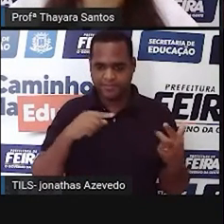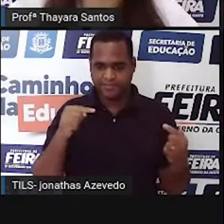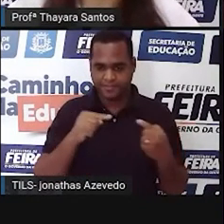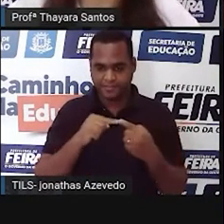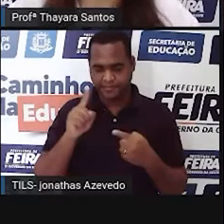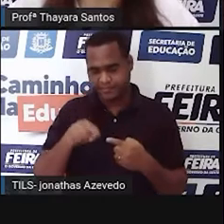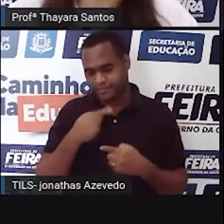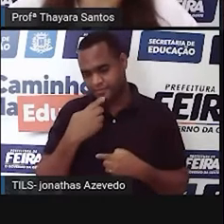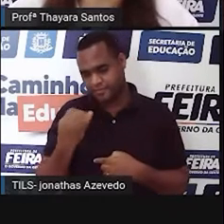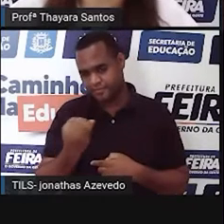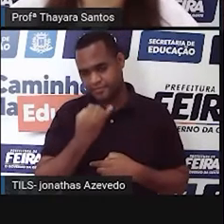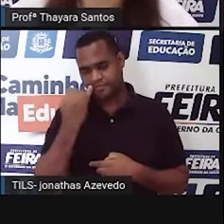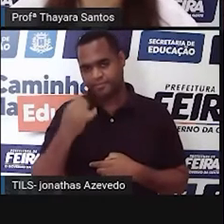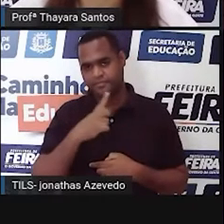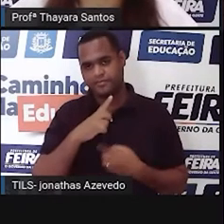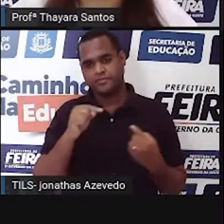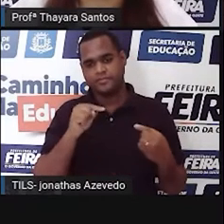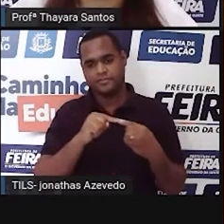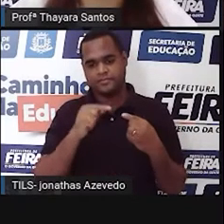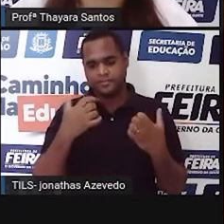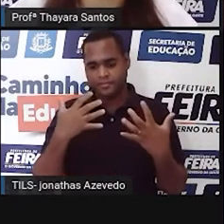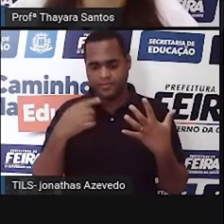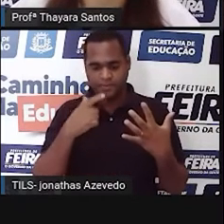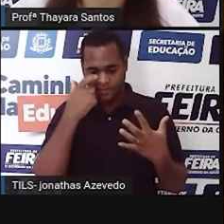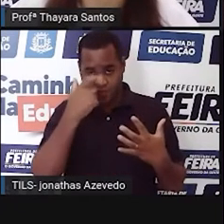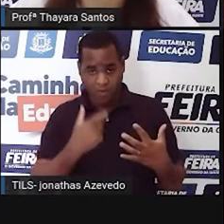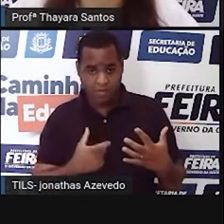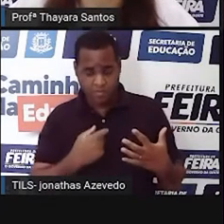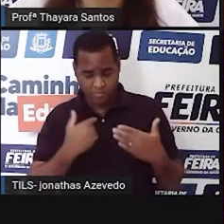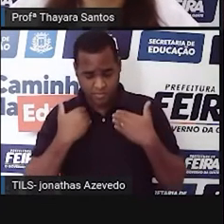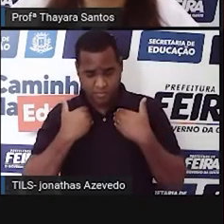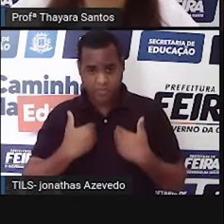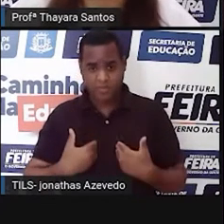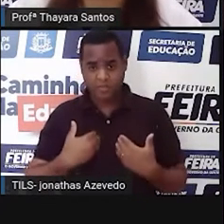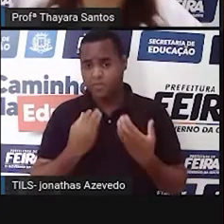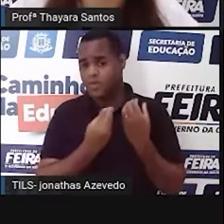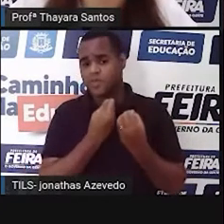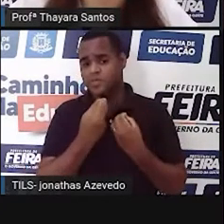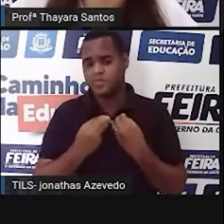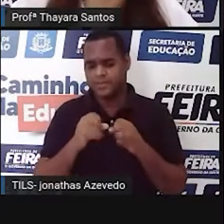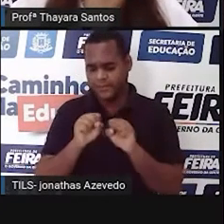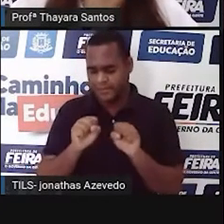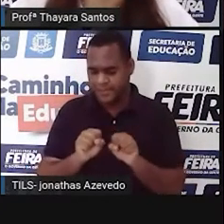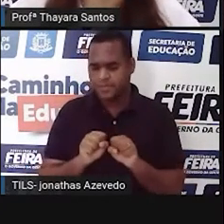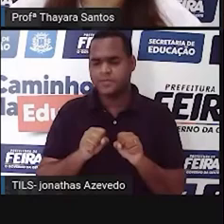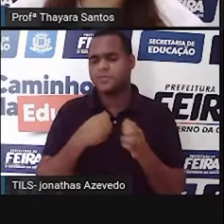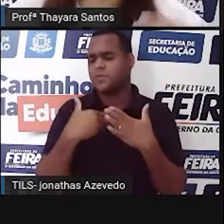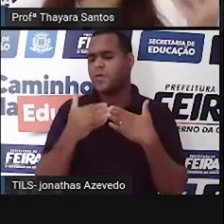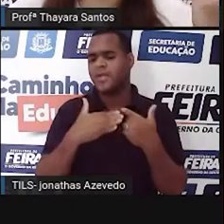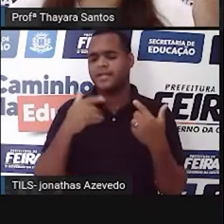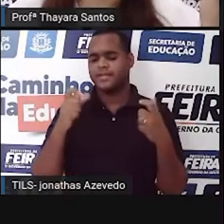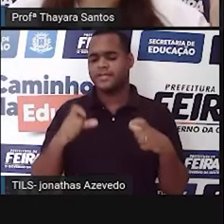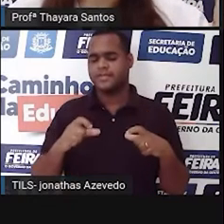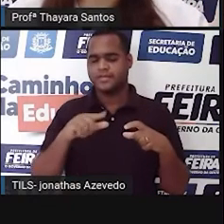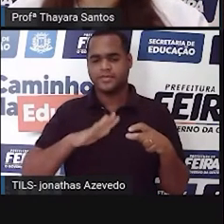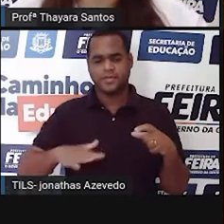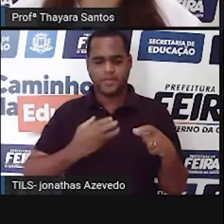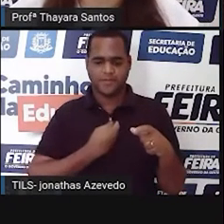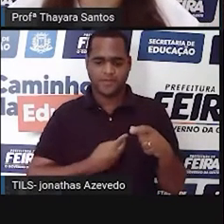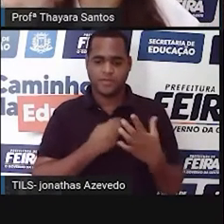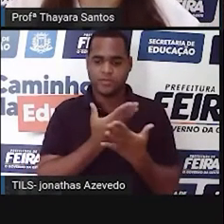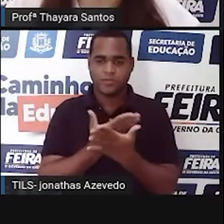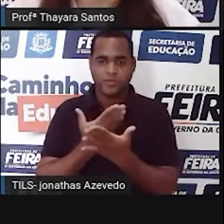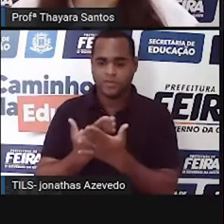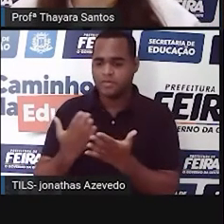sobre isso? Porque a gente precisa reconhecer o nosso corpo. O sistema reprodutor é um sistema como qualquer outro que a gente tem. Então, gente estuda sistema